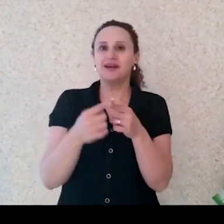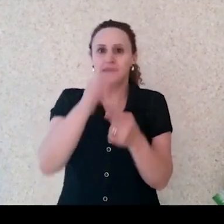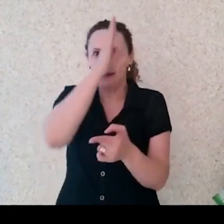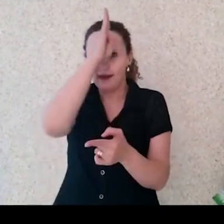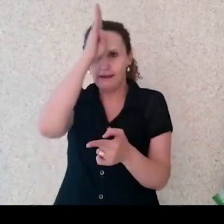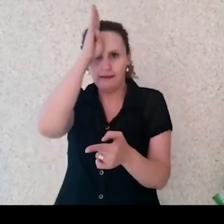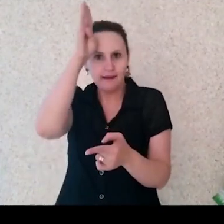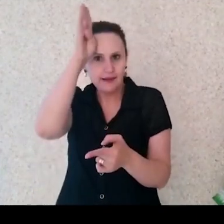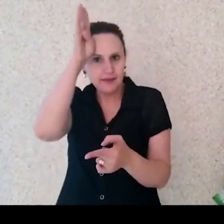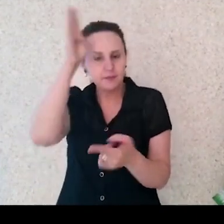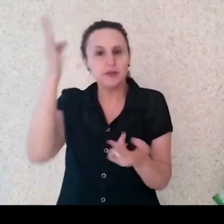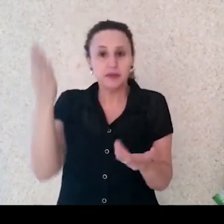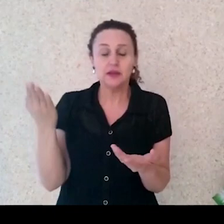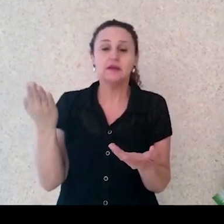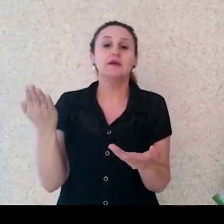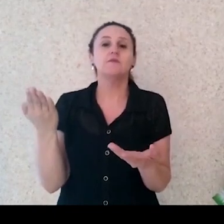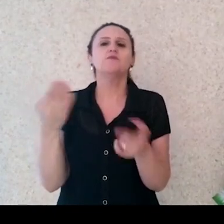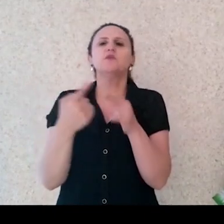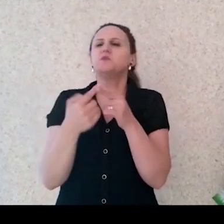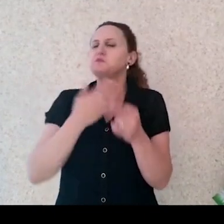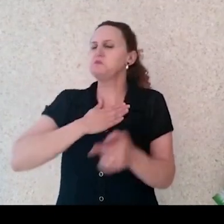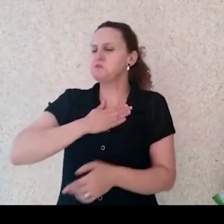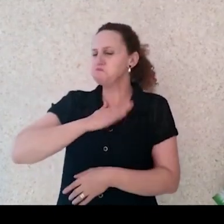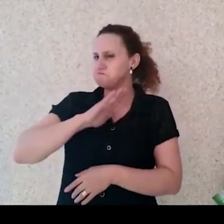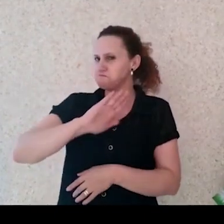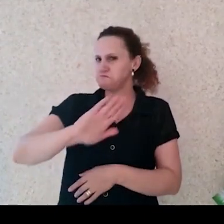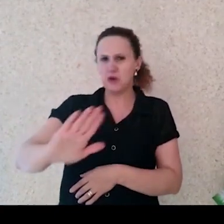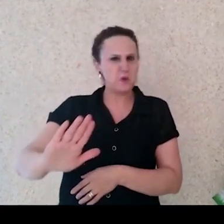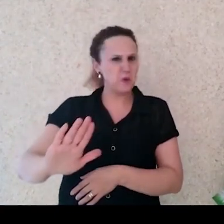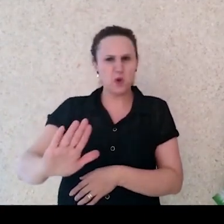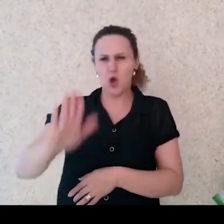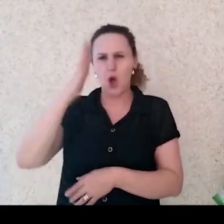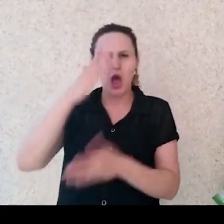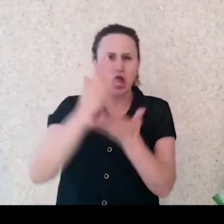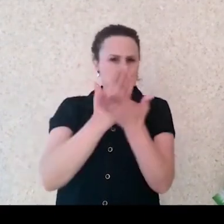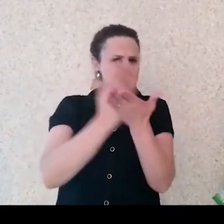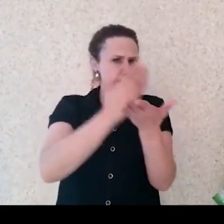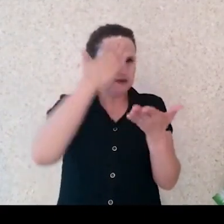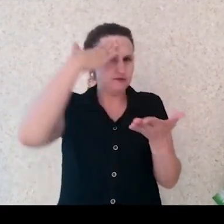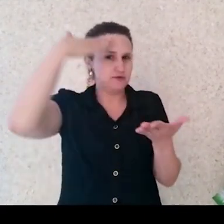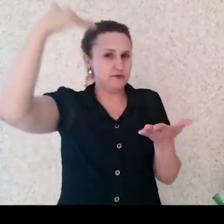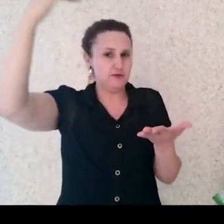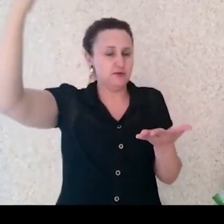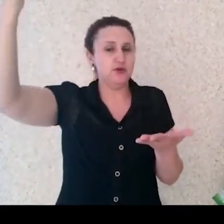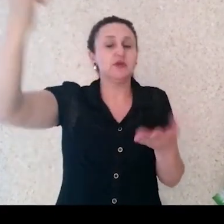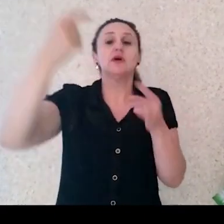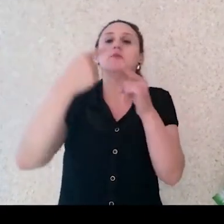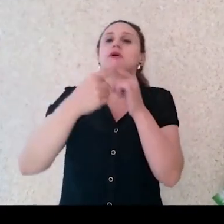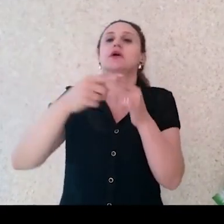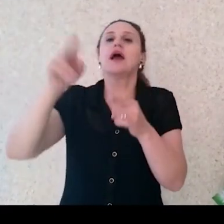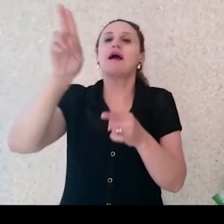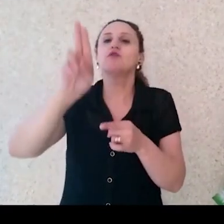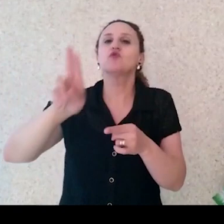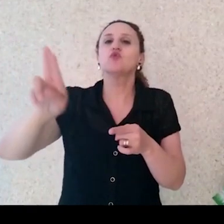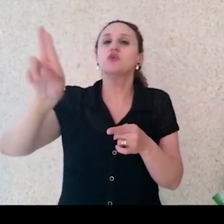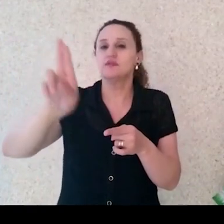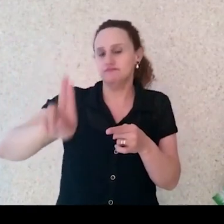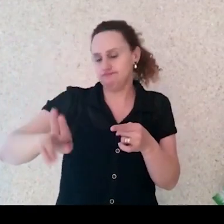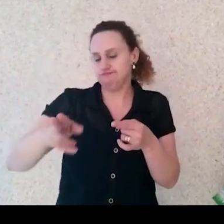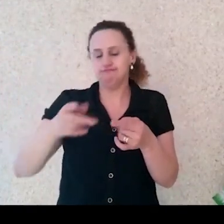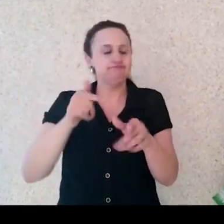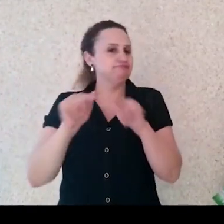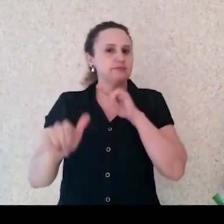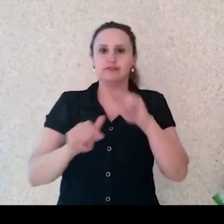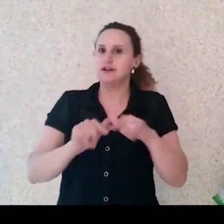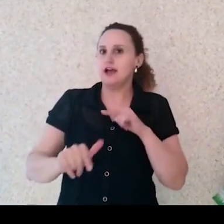não gosta do best-seller? Por que as escolas, por que as universidades não trabalham com livros do best